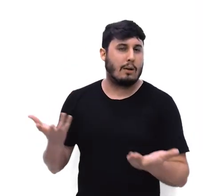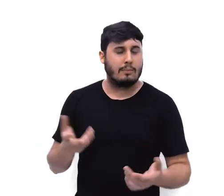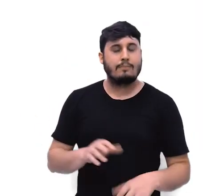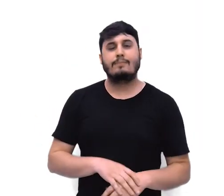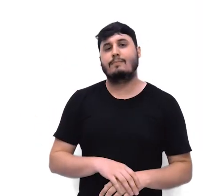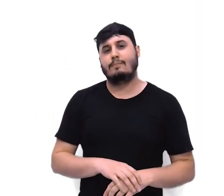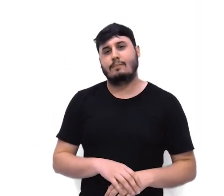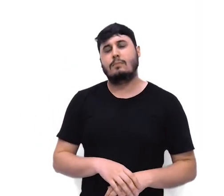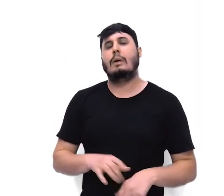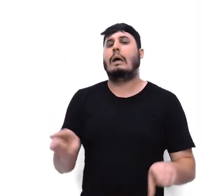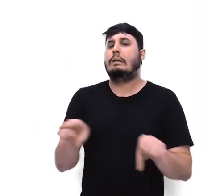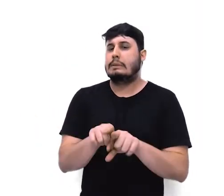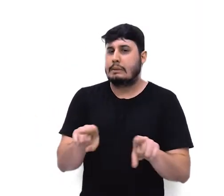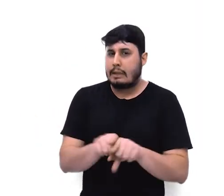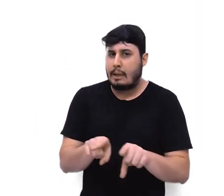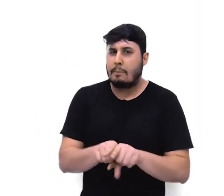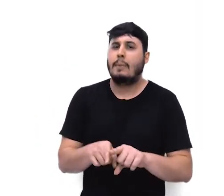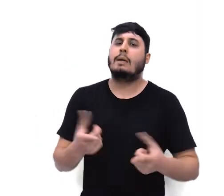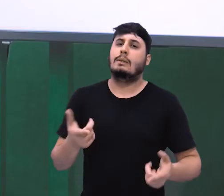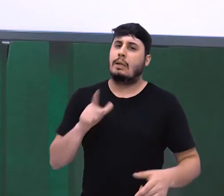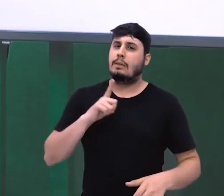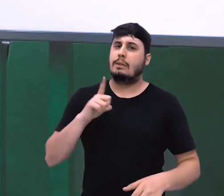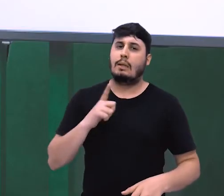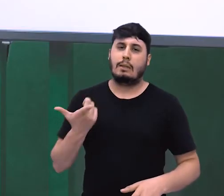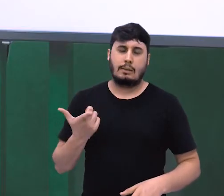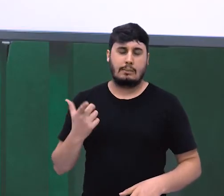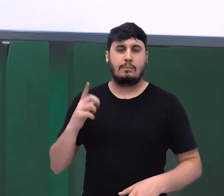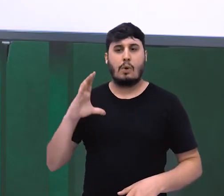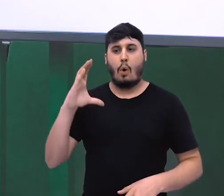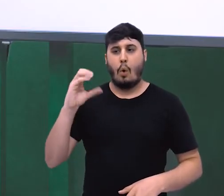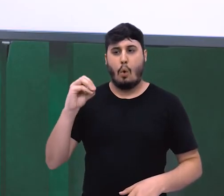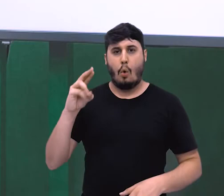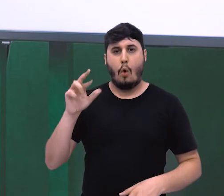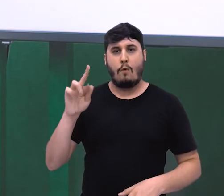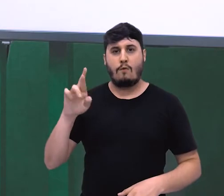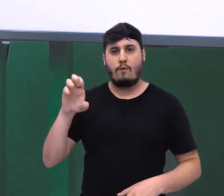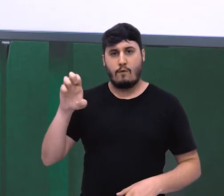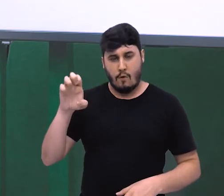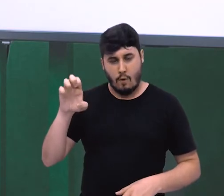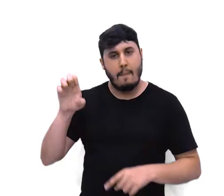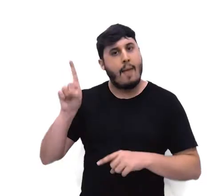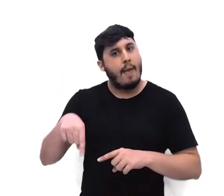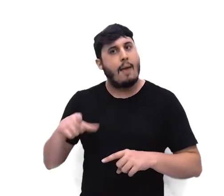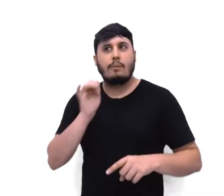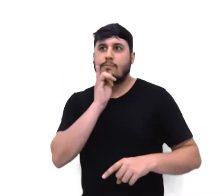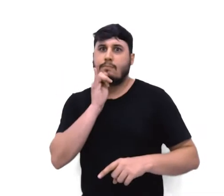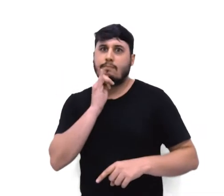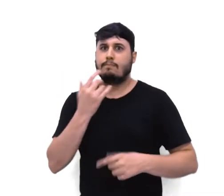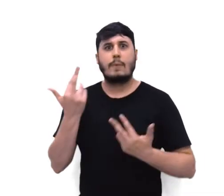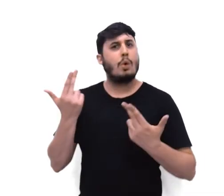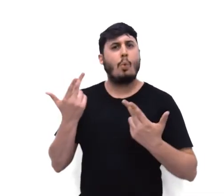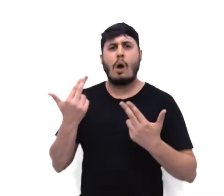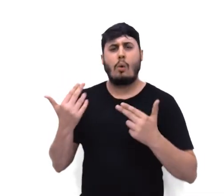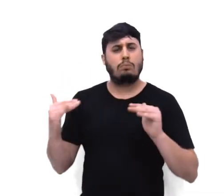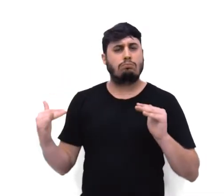campeonato conforme previam os apostadores. Temos ainda as comparativas, como o nome já